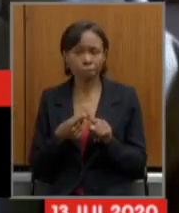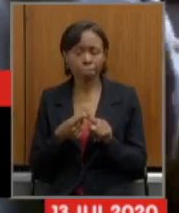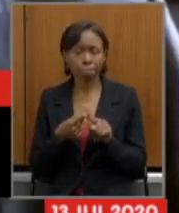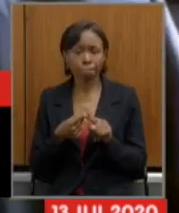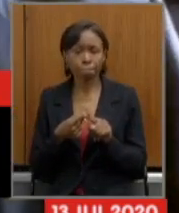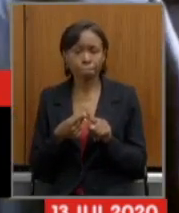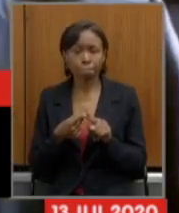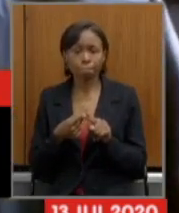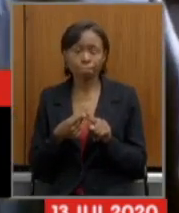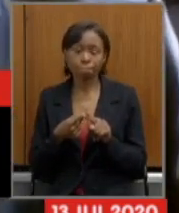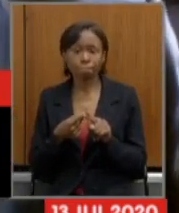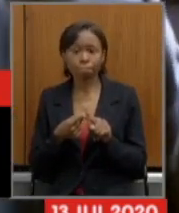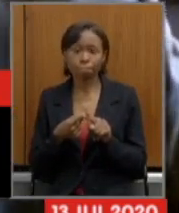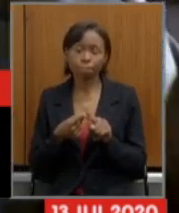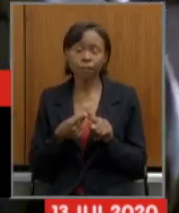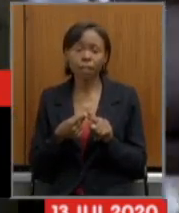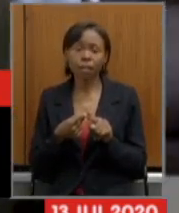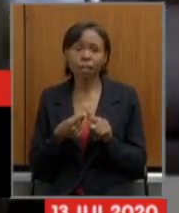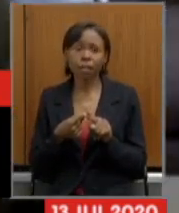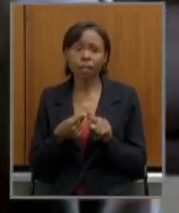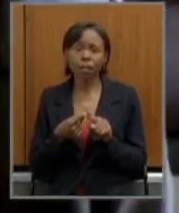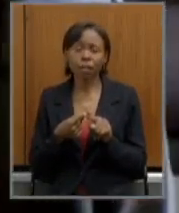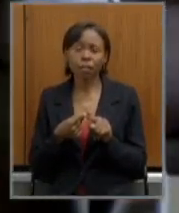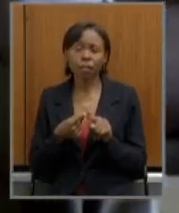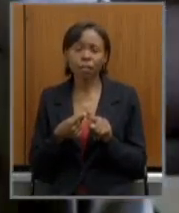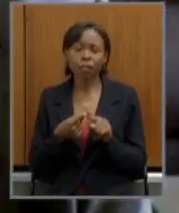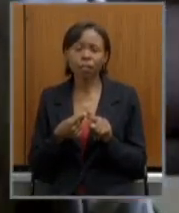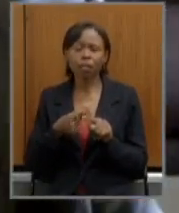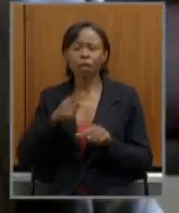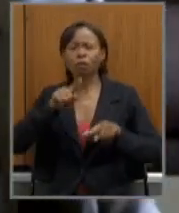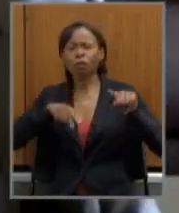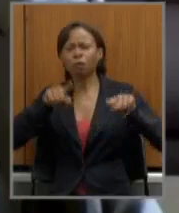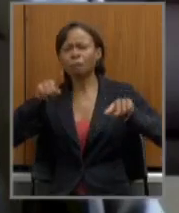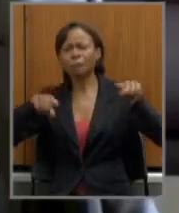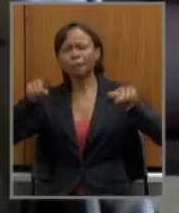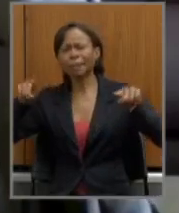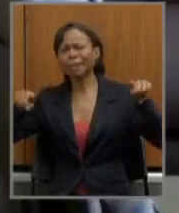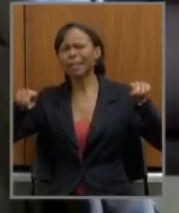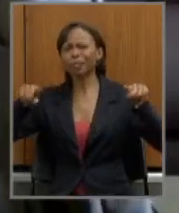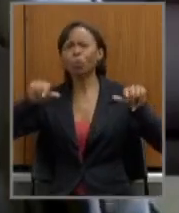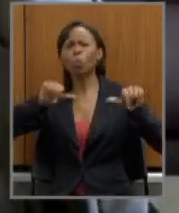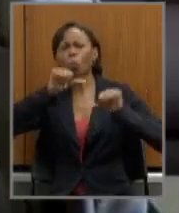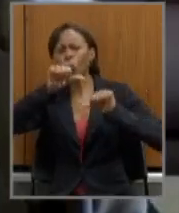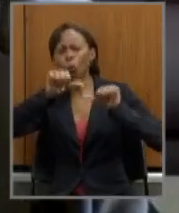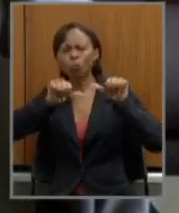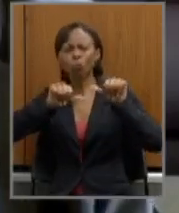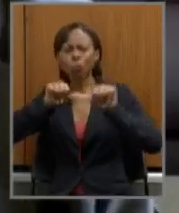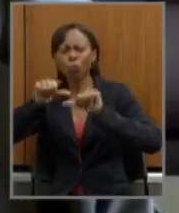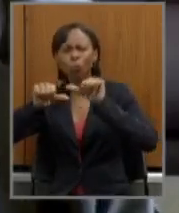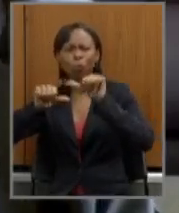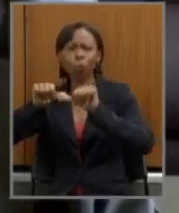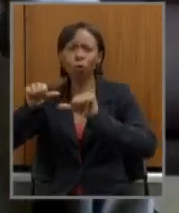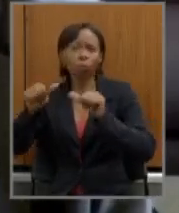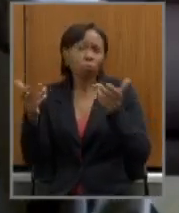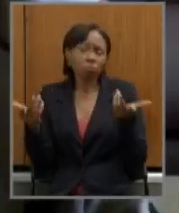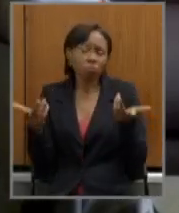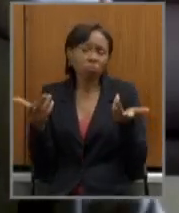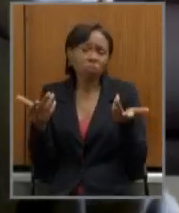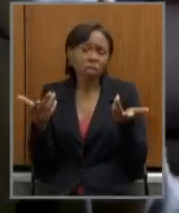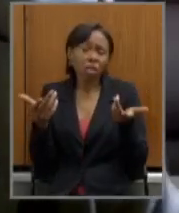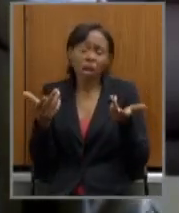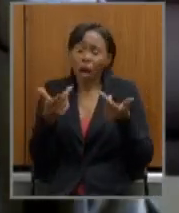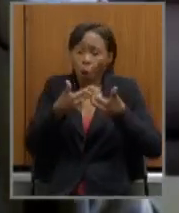como as variáveis externas mudam a situação muda então a